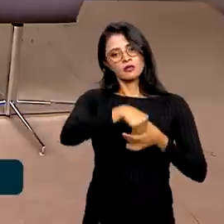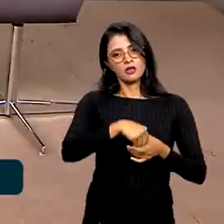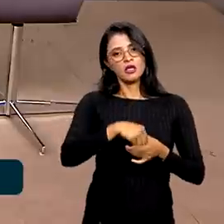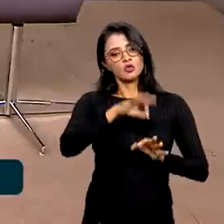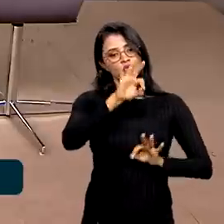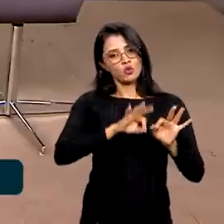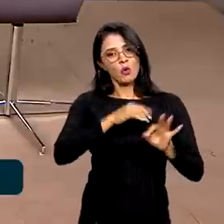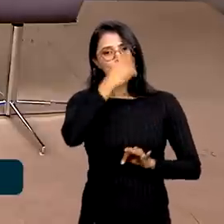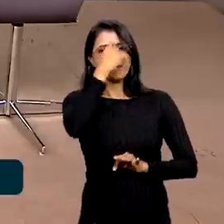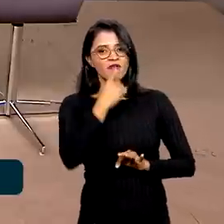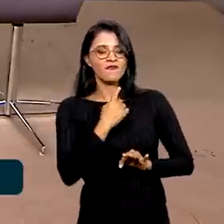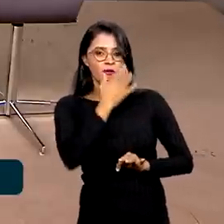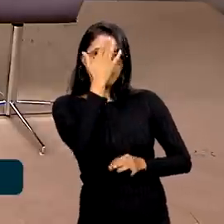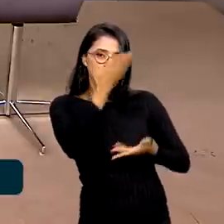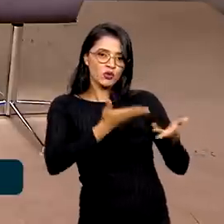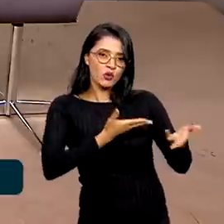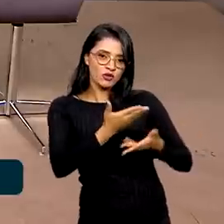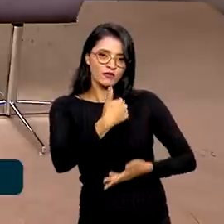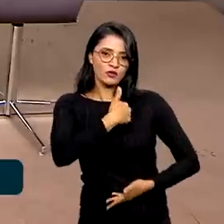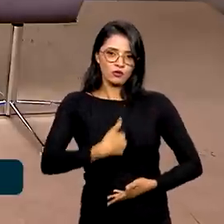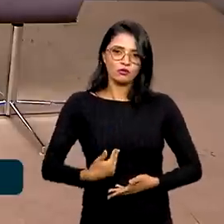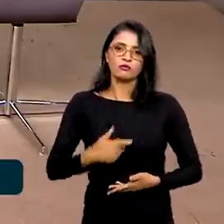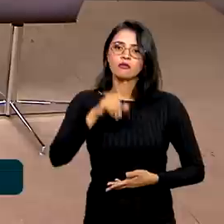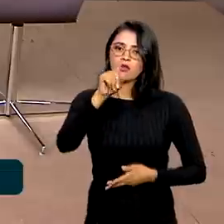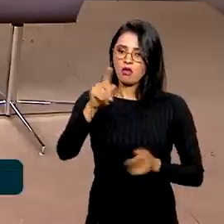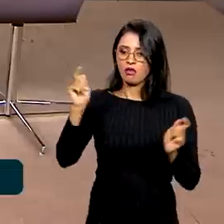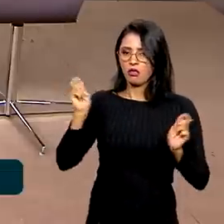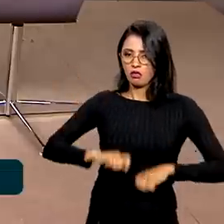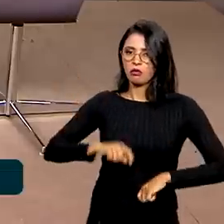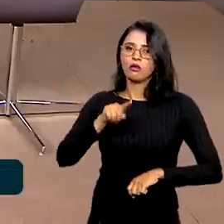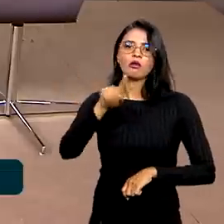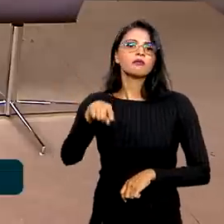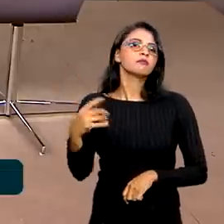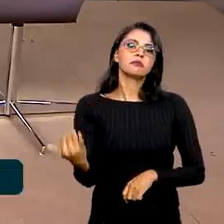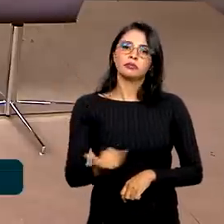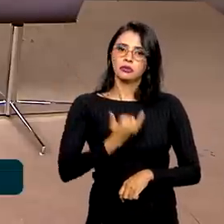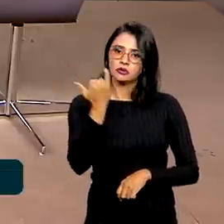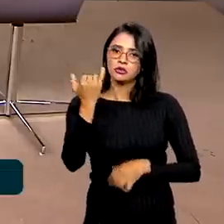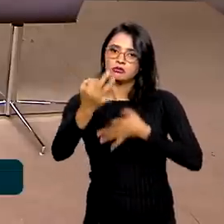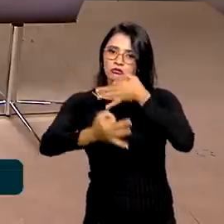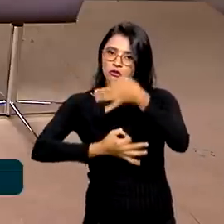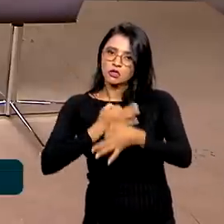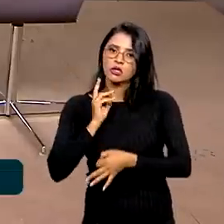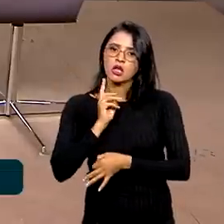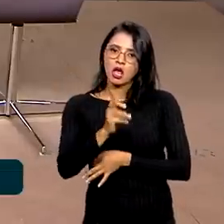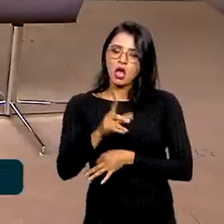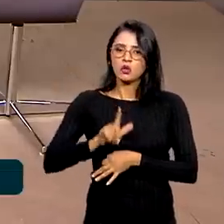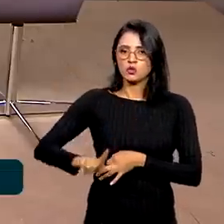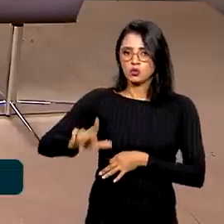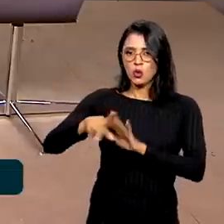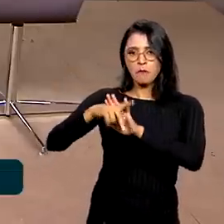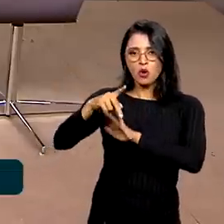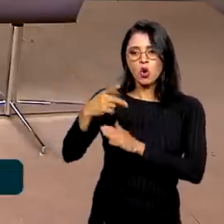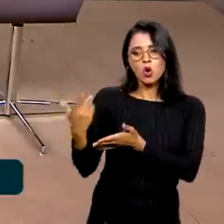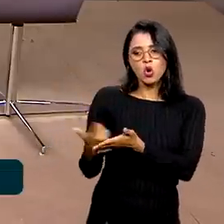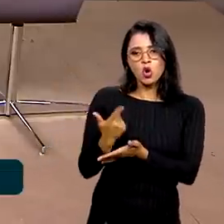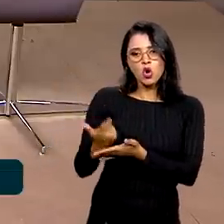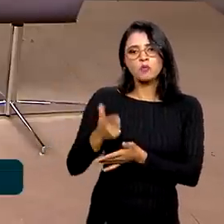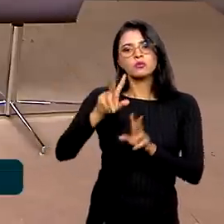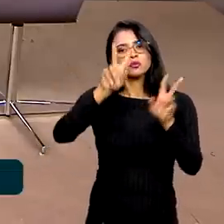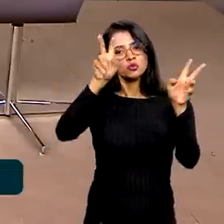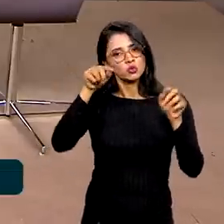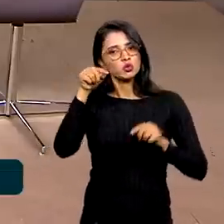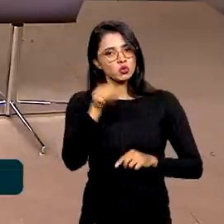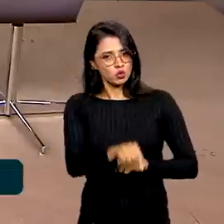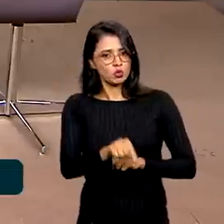perfil do servidor público. Isso é uma condição importante, tem sido comentado muito da literatura especializada sobre o